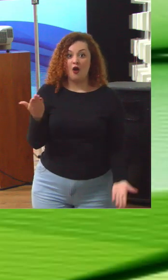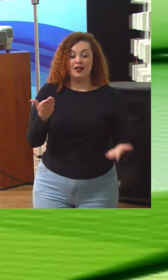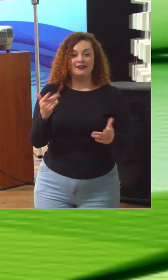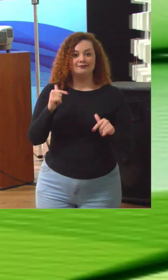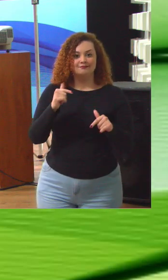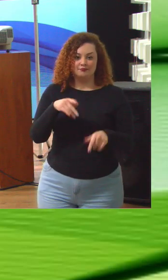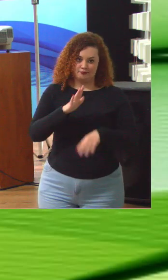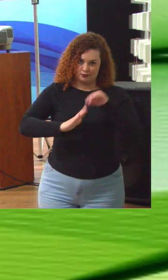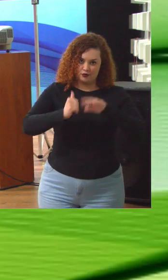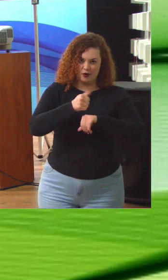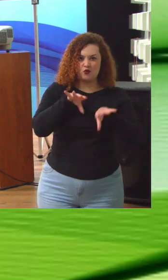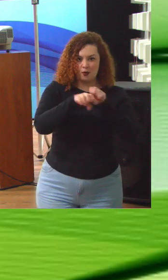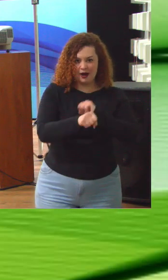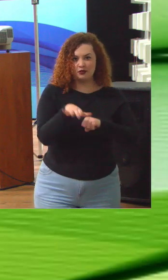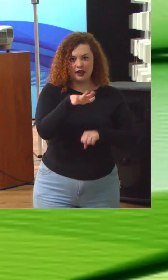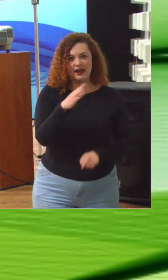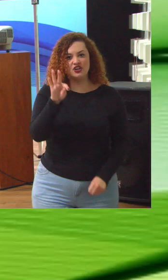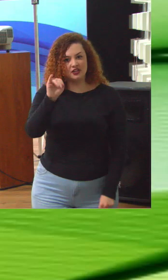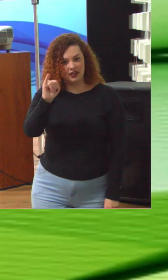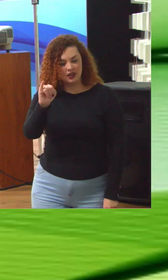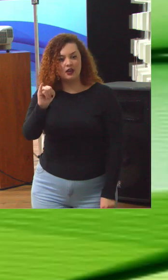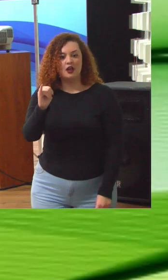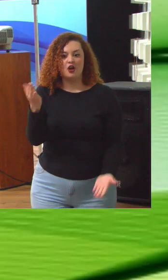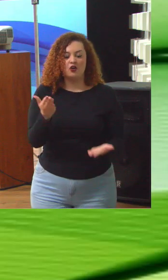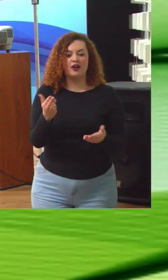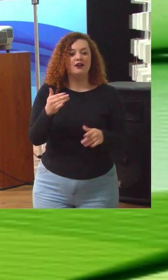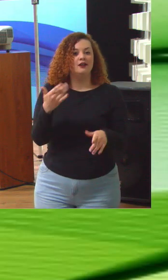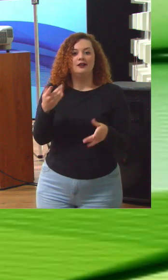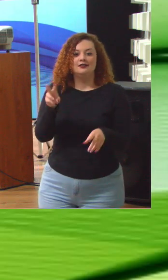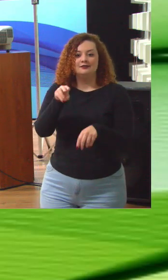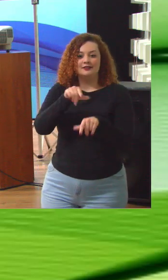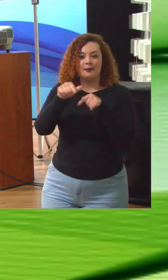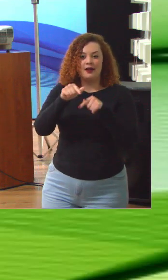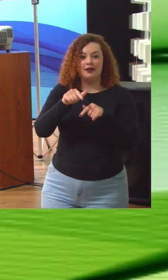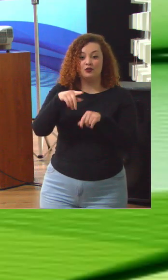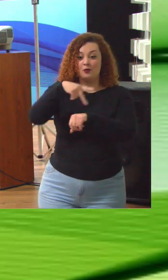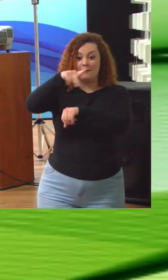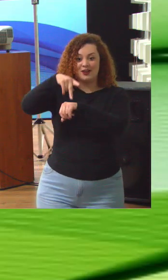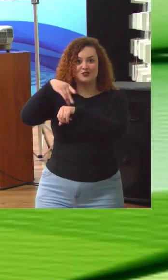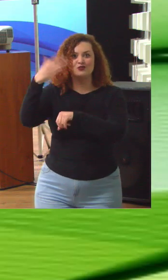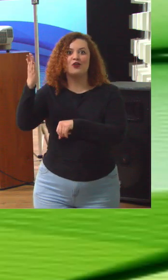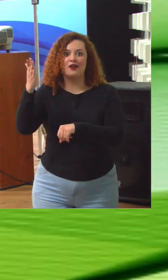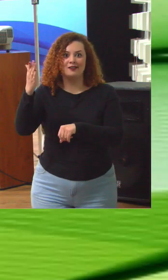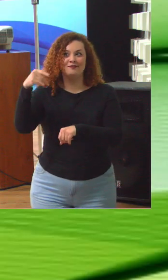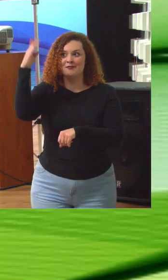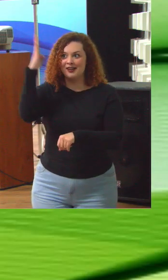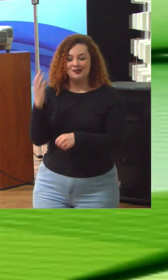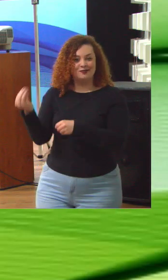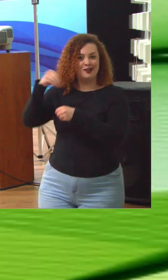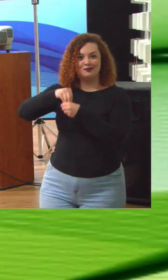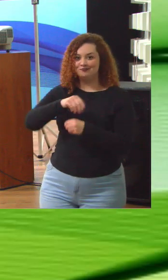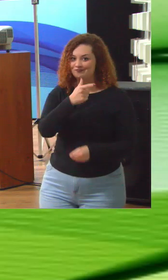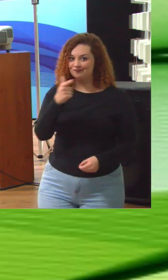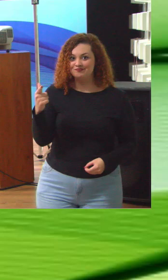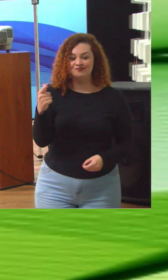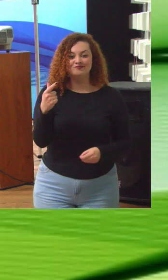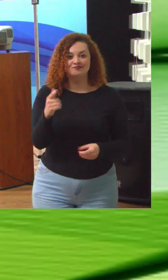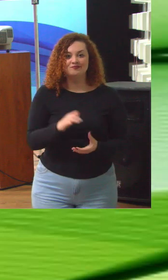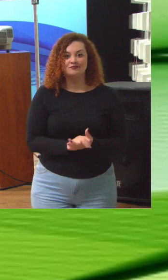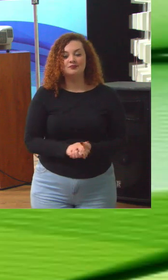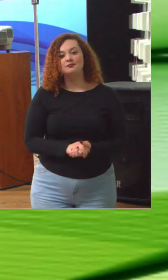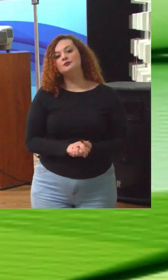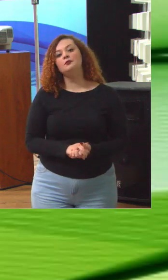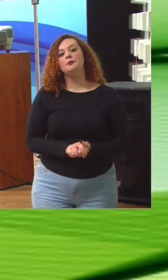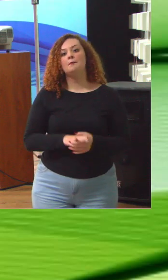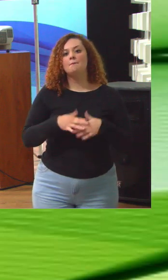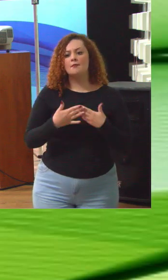exterior por meio de Zoom, de Teams, de videoconferência, de teletrabalho. Trabalhando para fora e não para dentro.